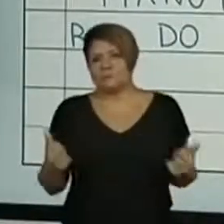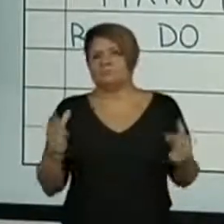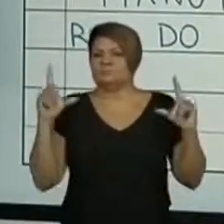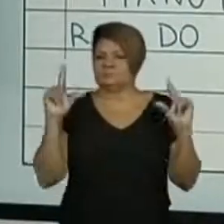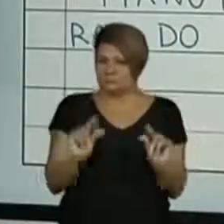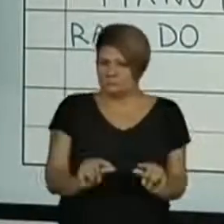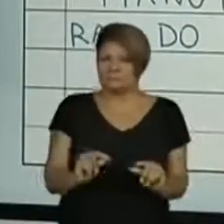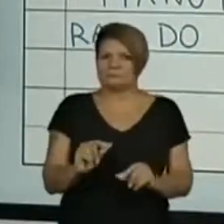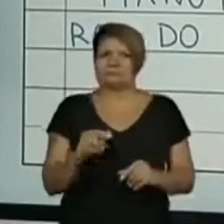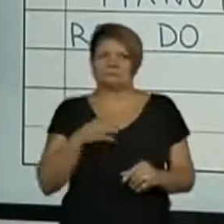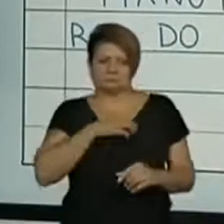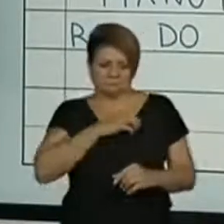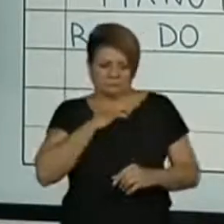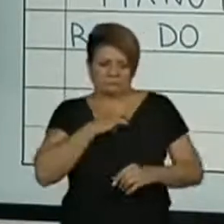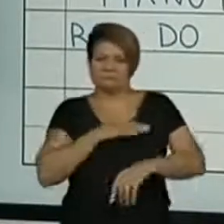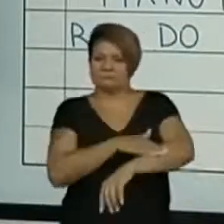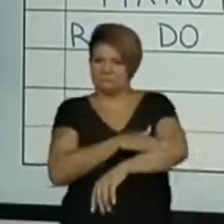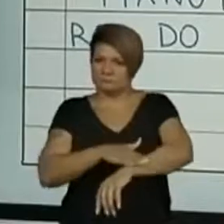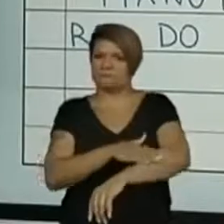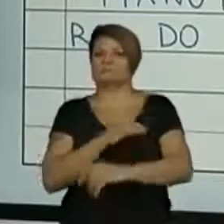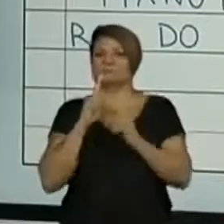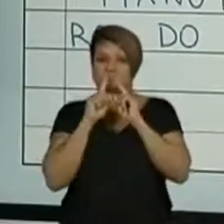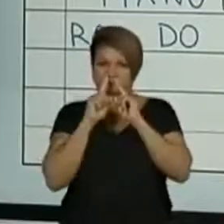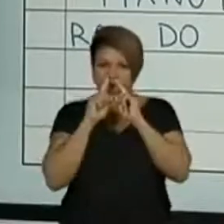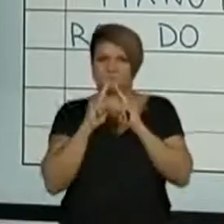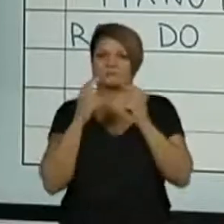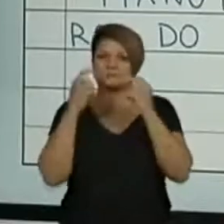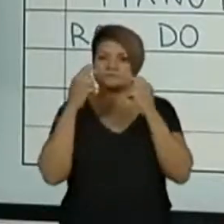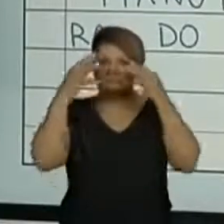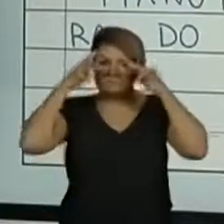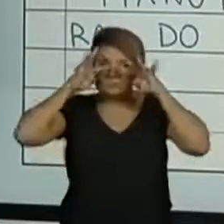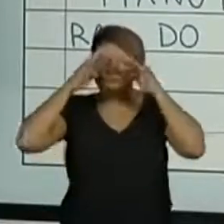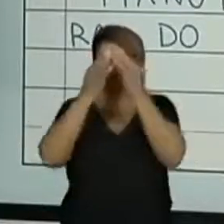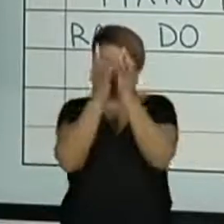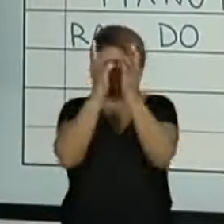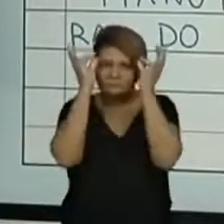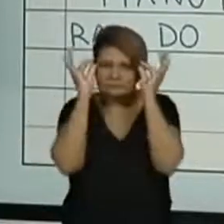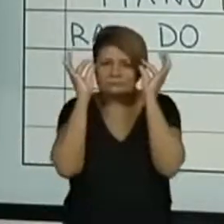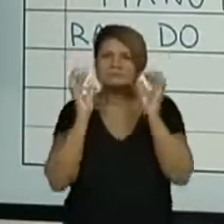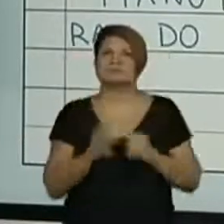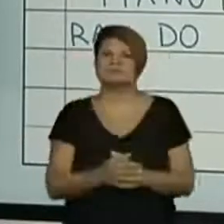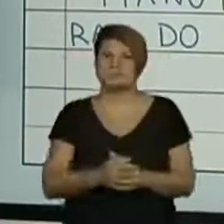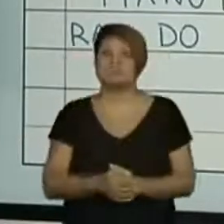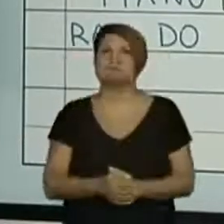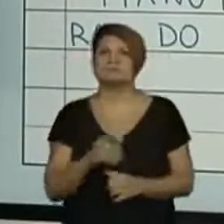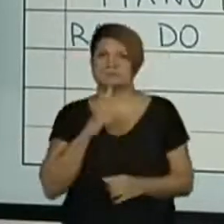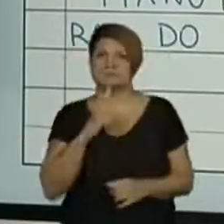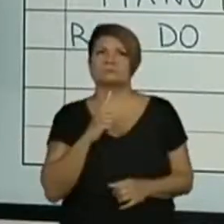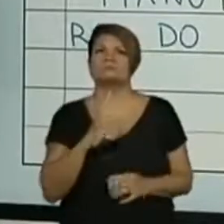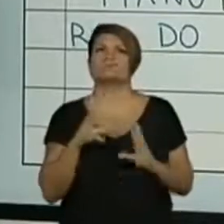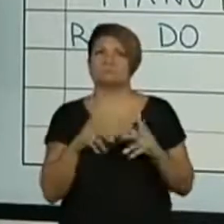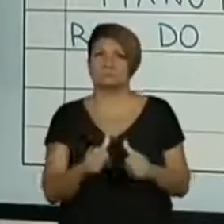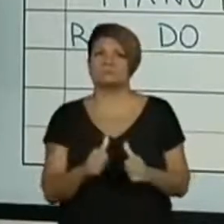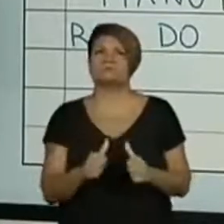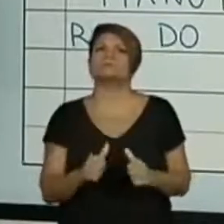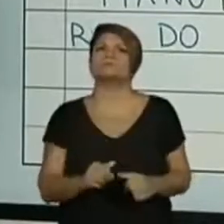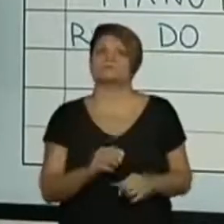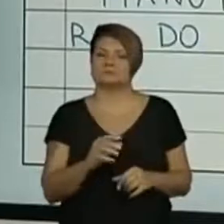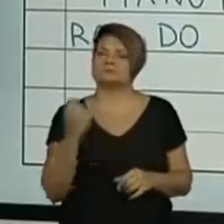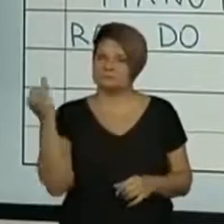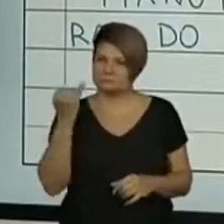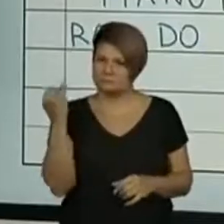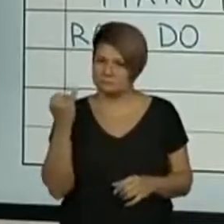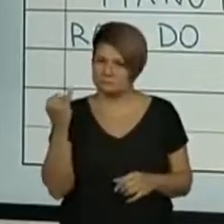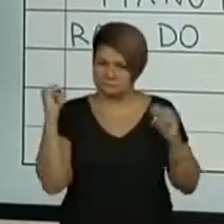o atrito, muito importante, no nariz, nos olhos, para proteger, né? Esses orifícios, né? Então, é muito